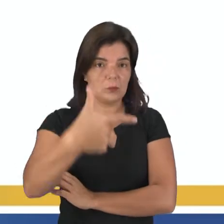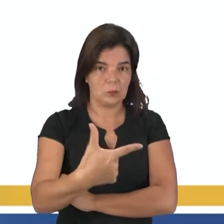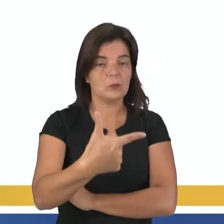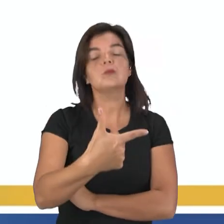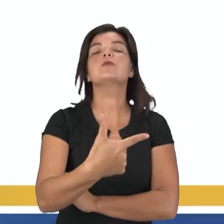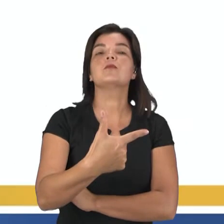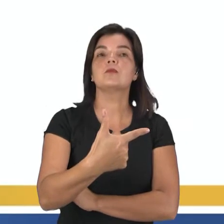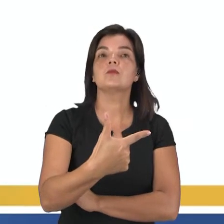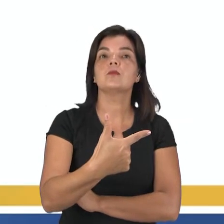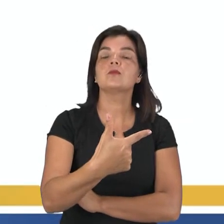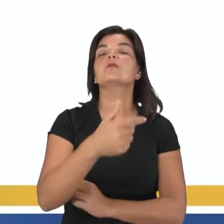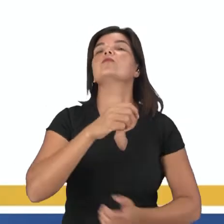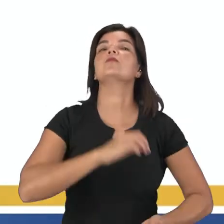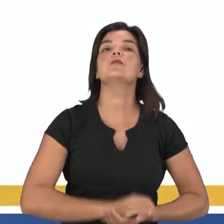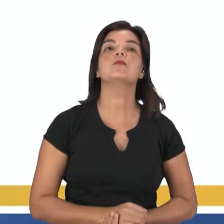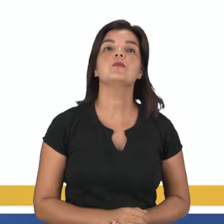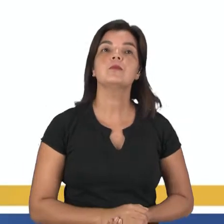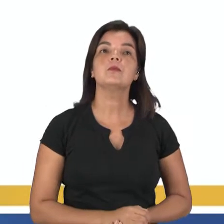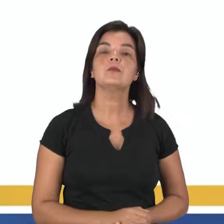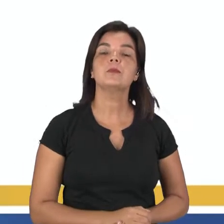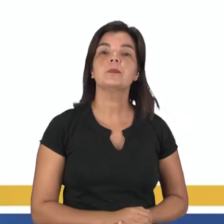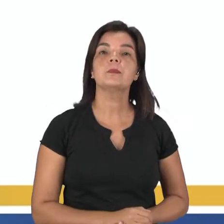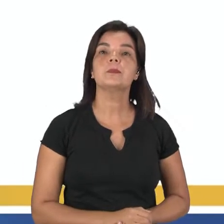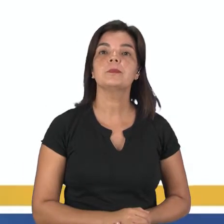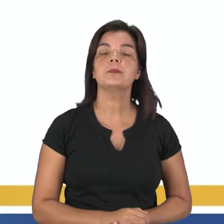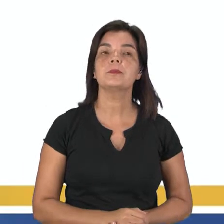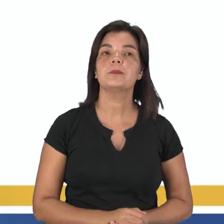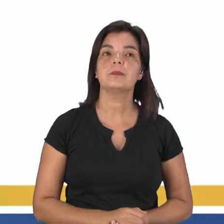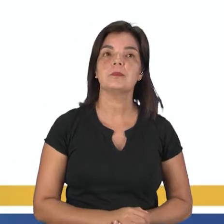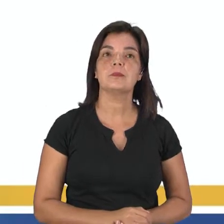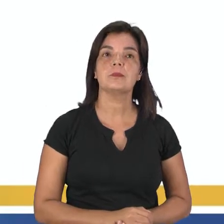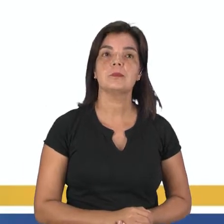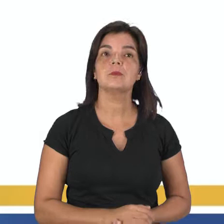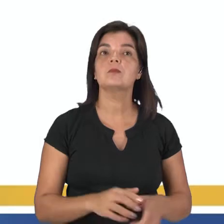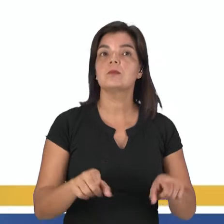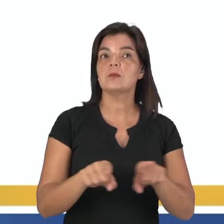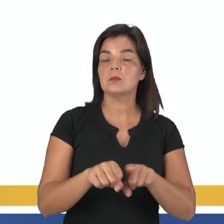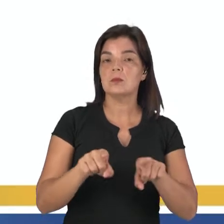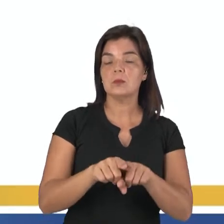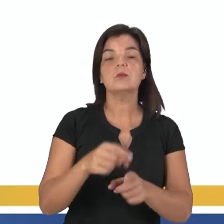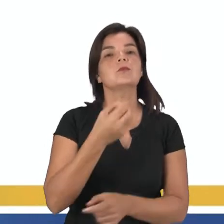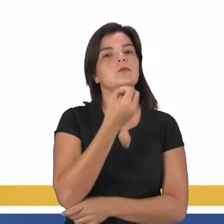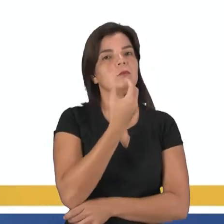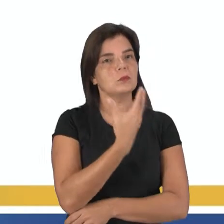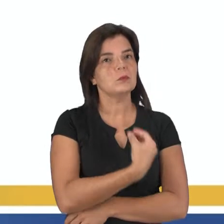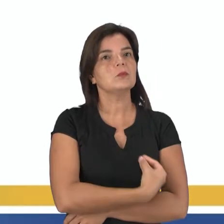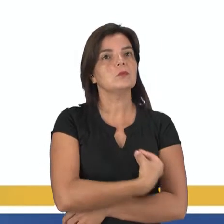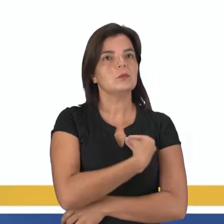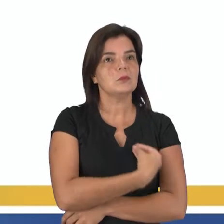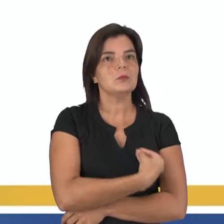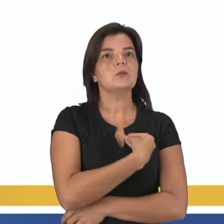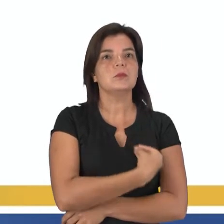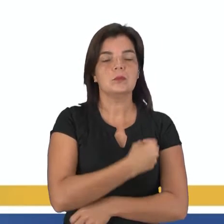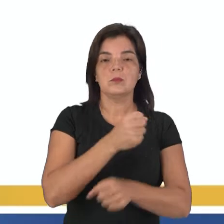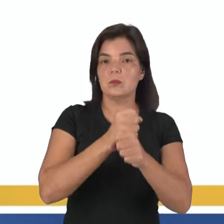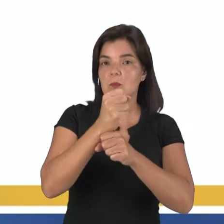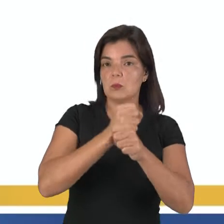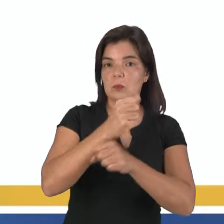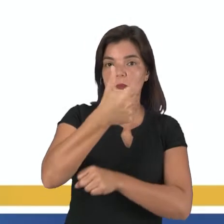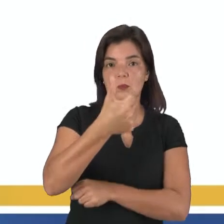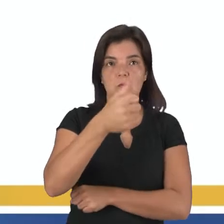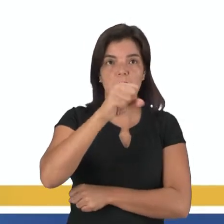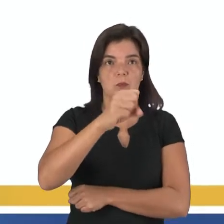final do século XIX, e 1912, tendo ainda uma boa sobrevida entre os anos de